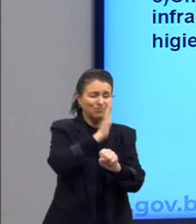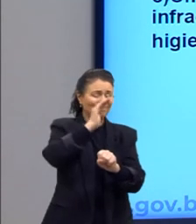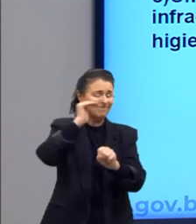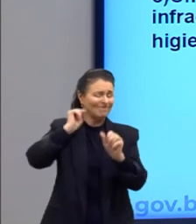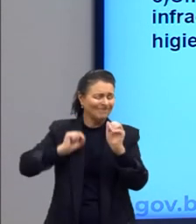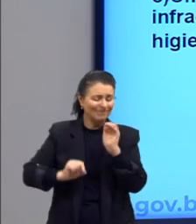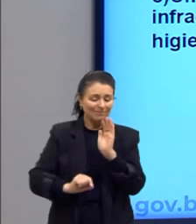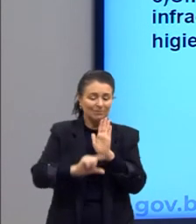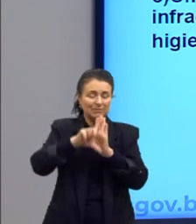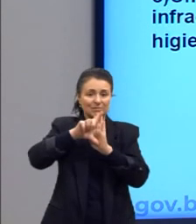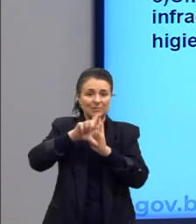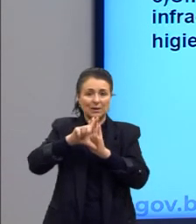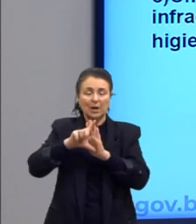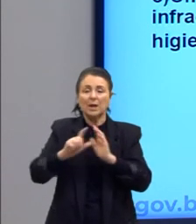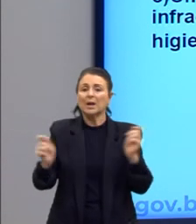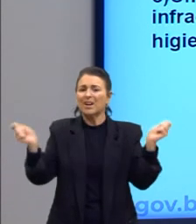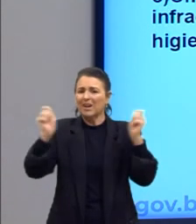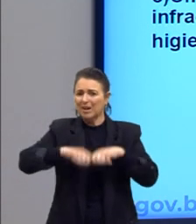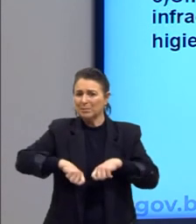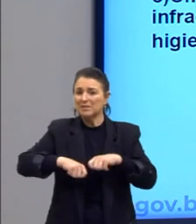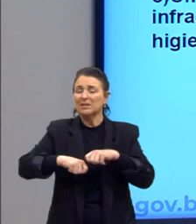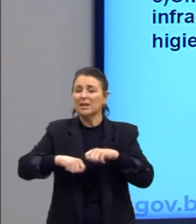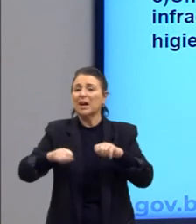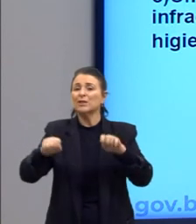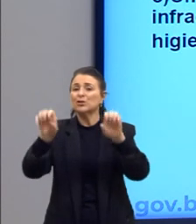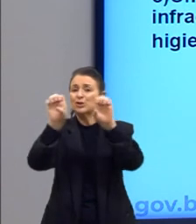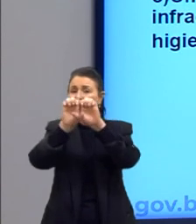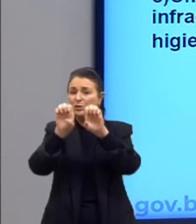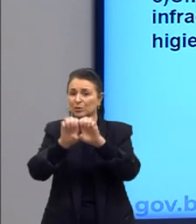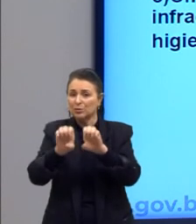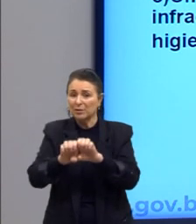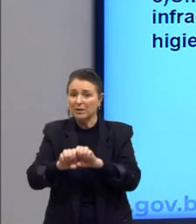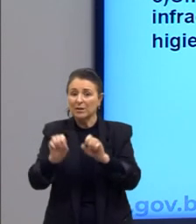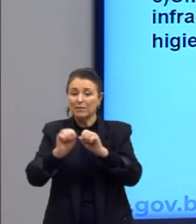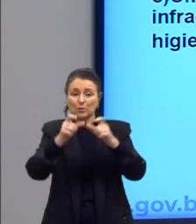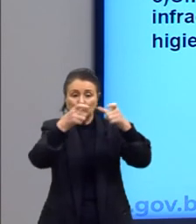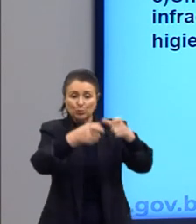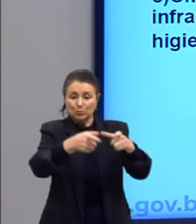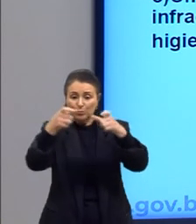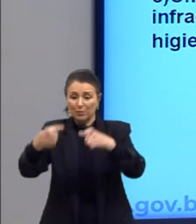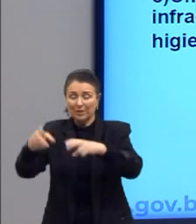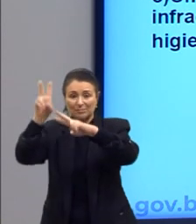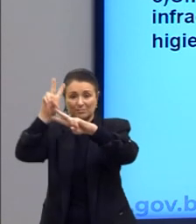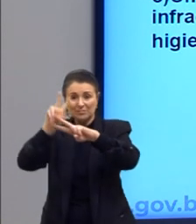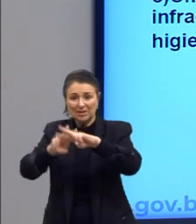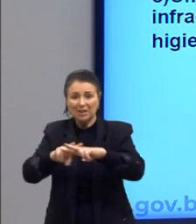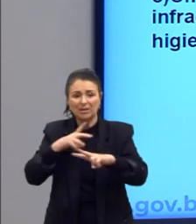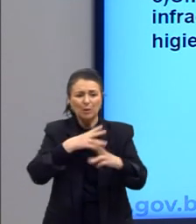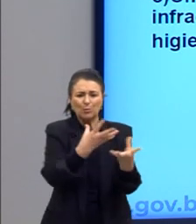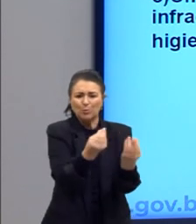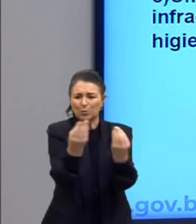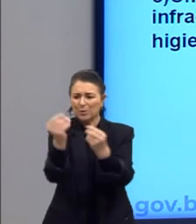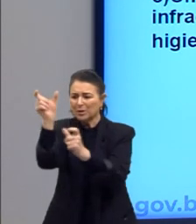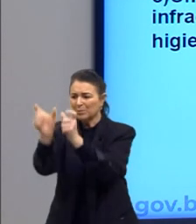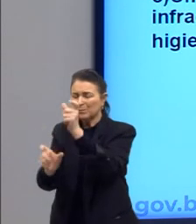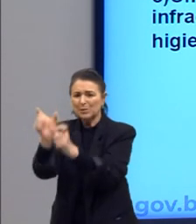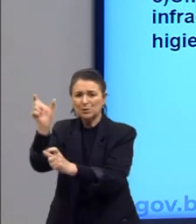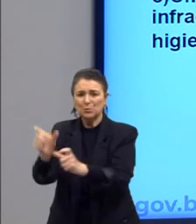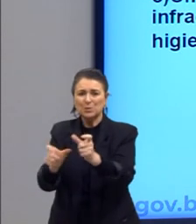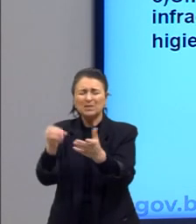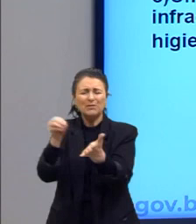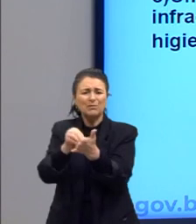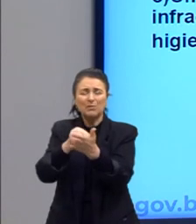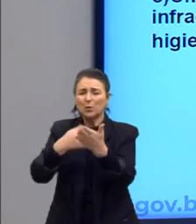capacidade da infraestrutura, o que faz com que as celas contém com muitas pessoas em condições de